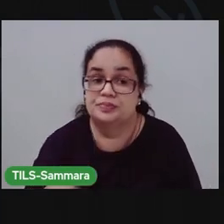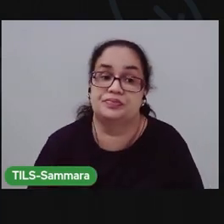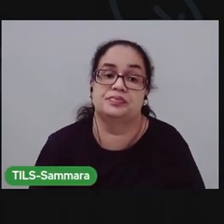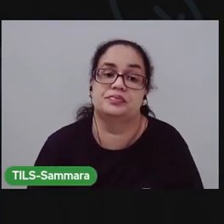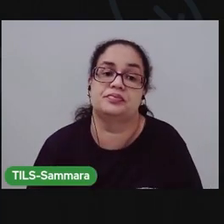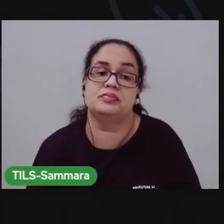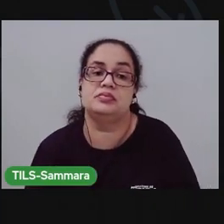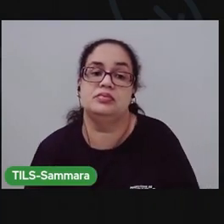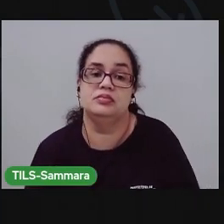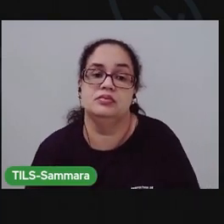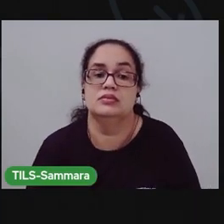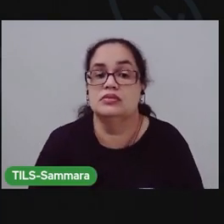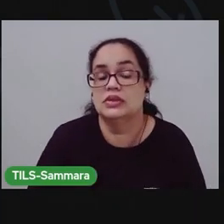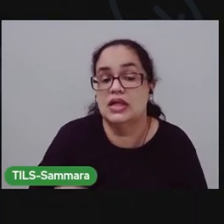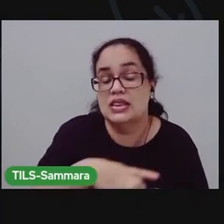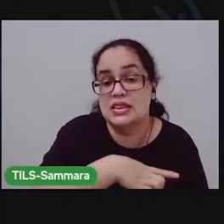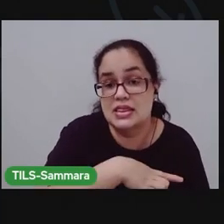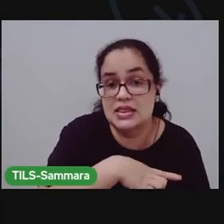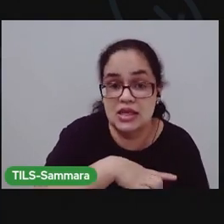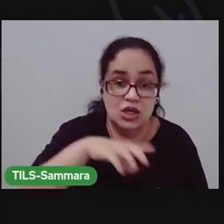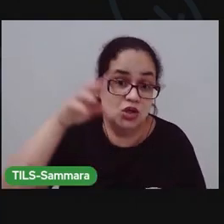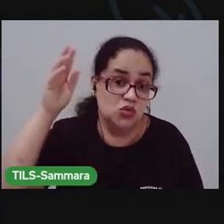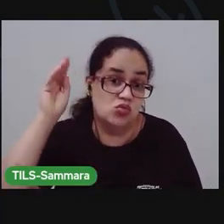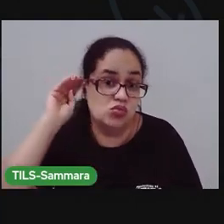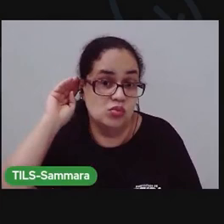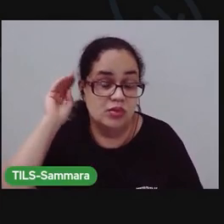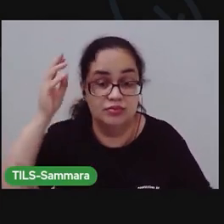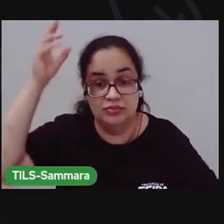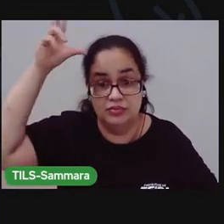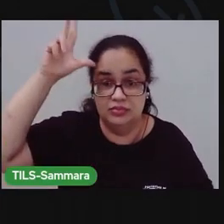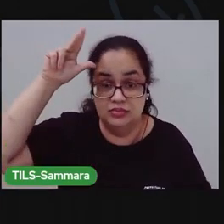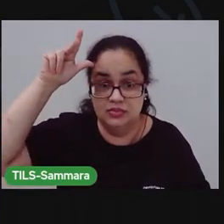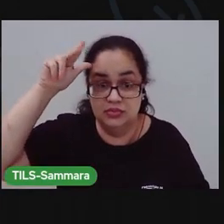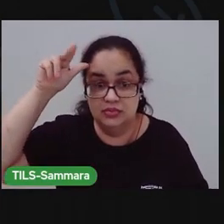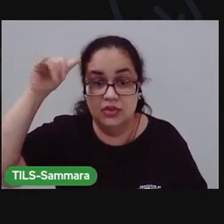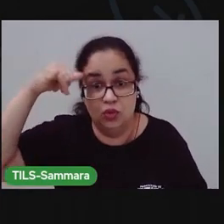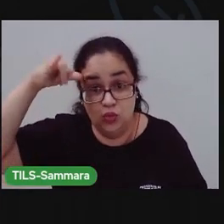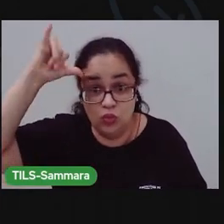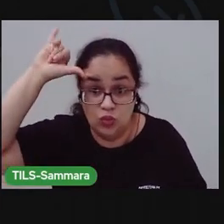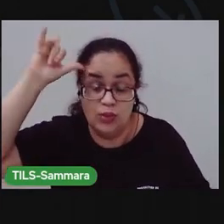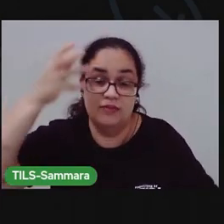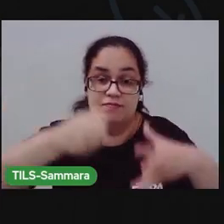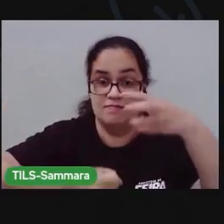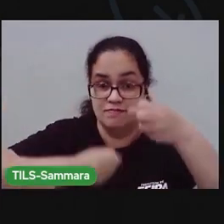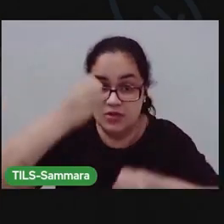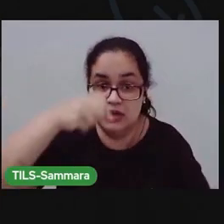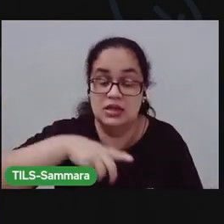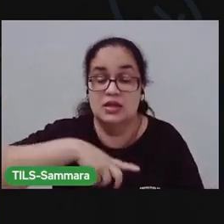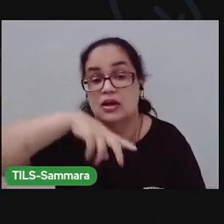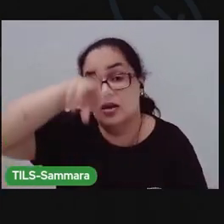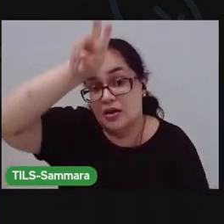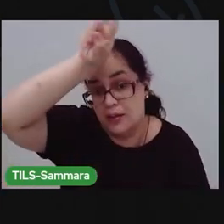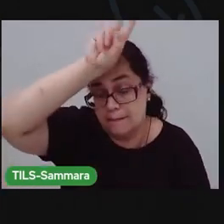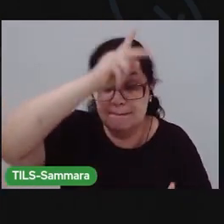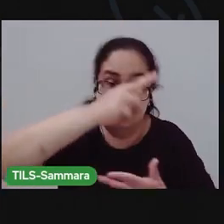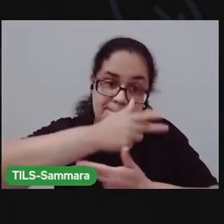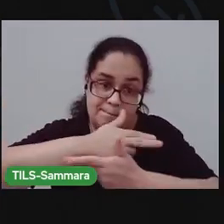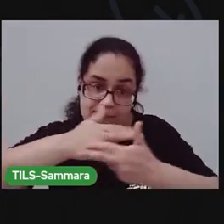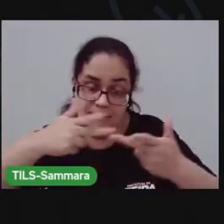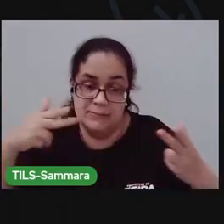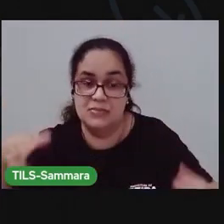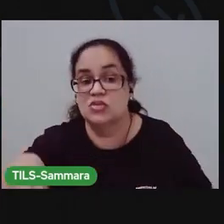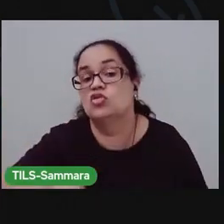Tem aqui uma vaca. E tem uma cabrita também ali, ó. Tem vários